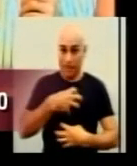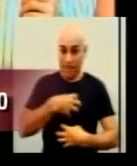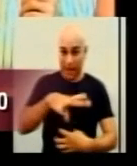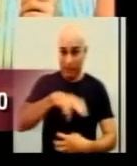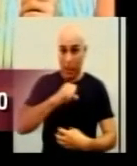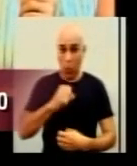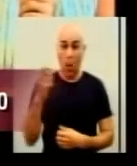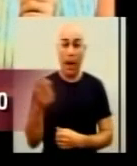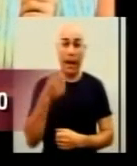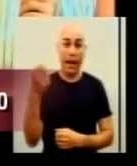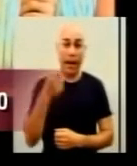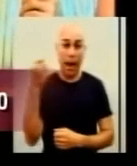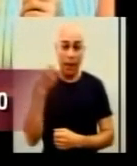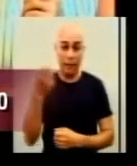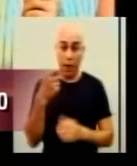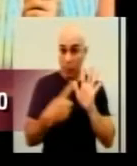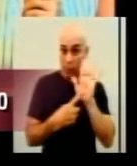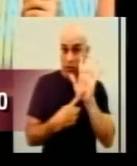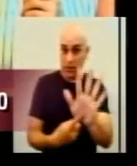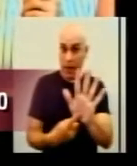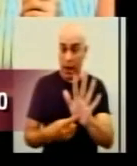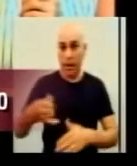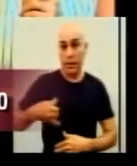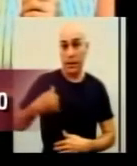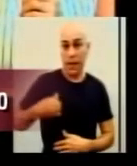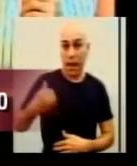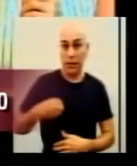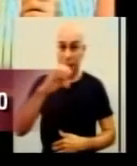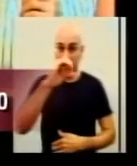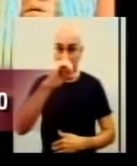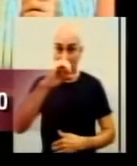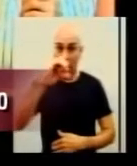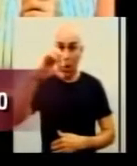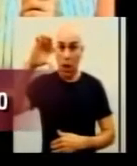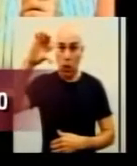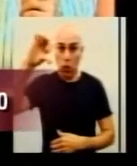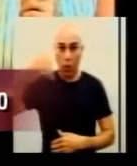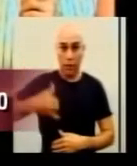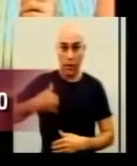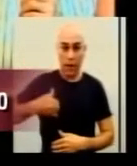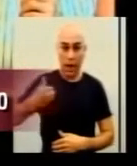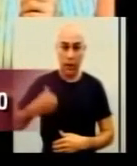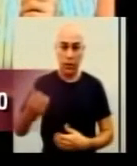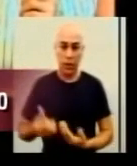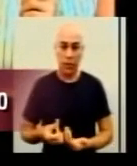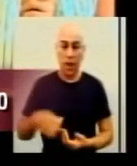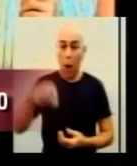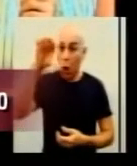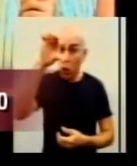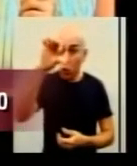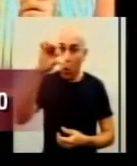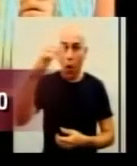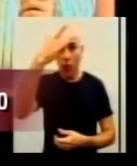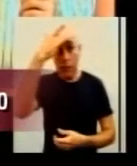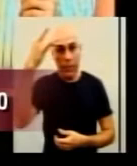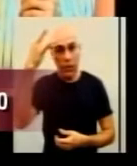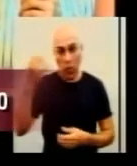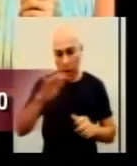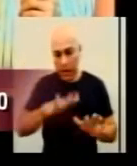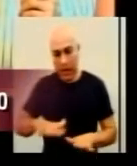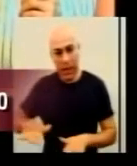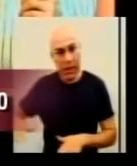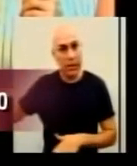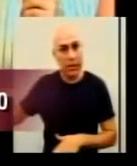Para que vocês vejam, que na faixa etária de 0 a 9 anos, nós tivemos até o momento 9 crianças que precisaram de